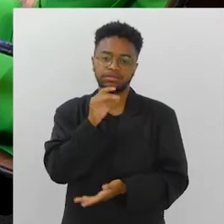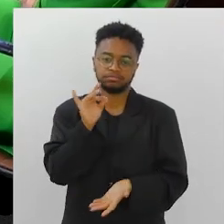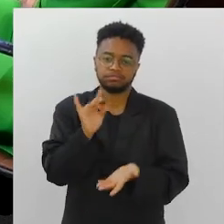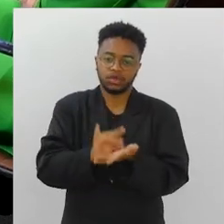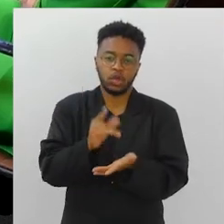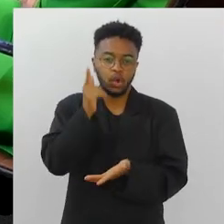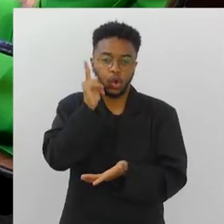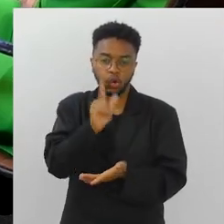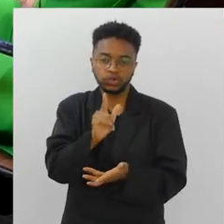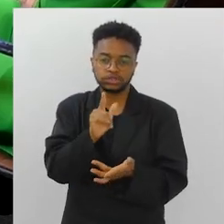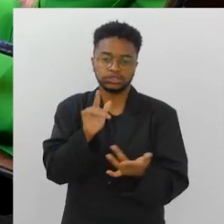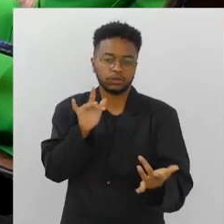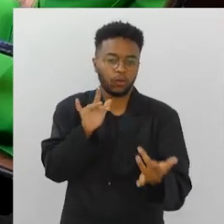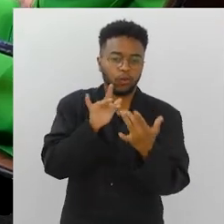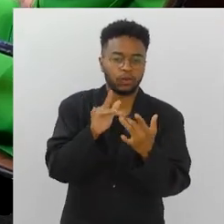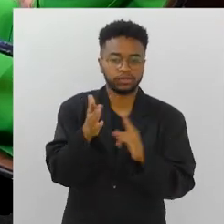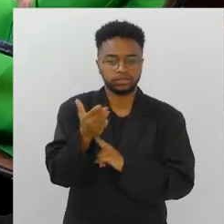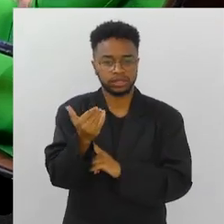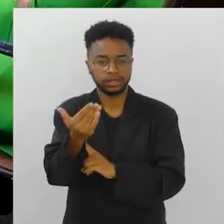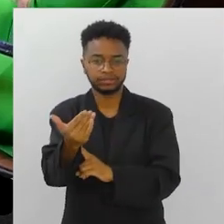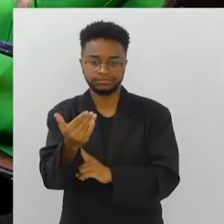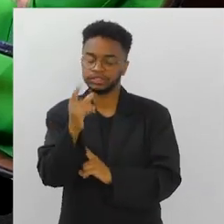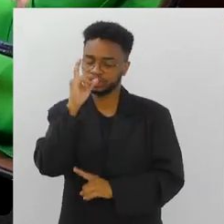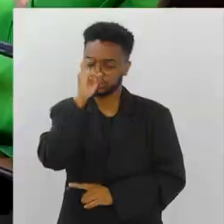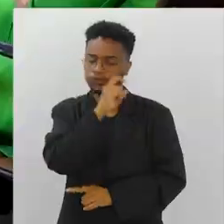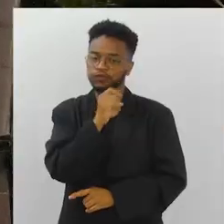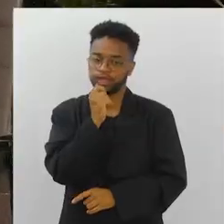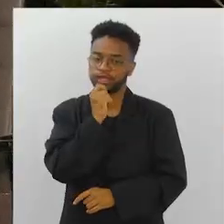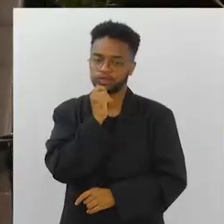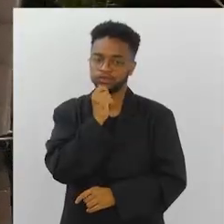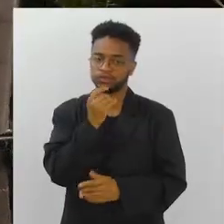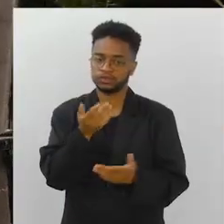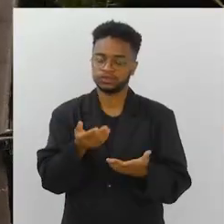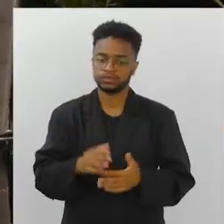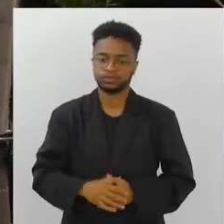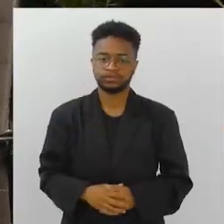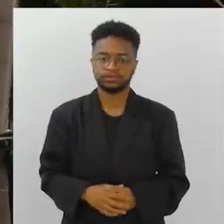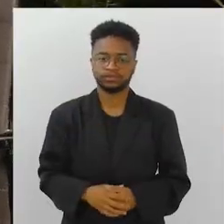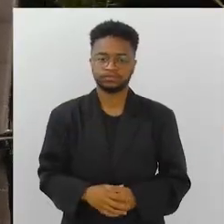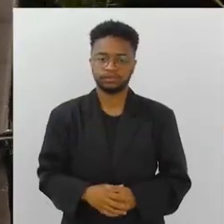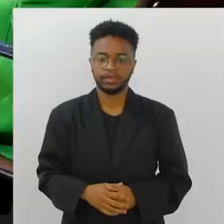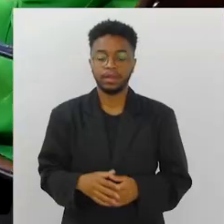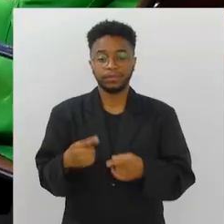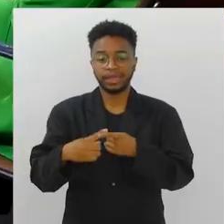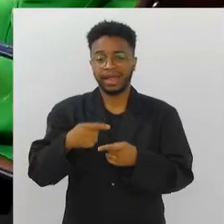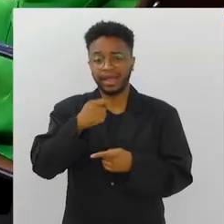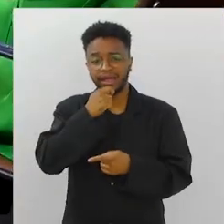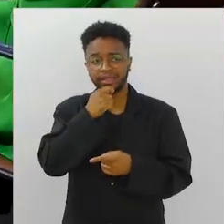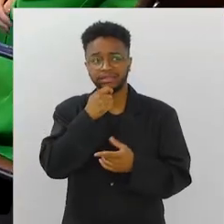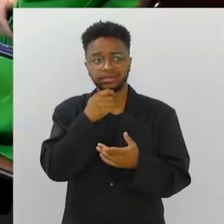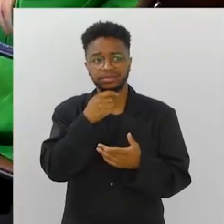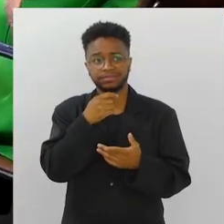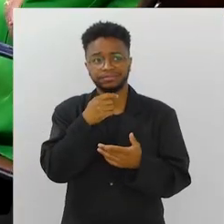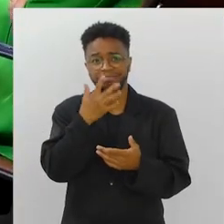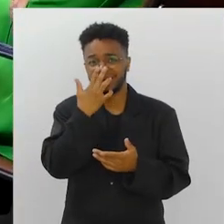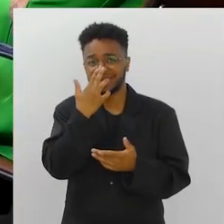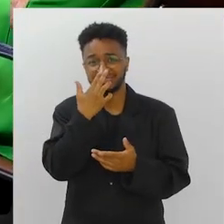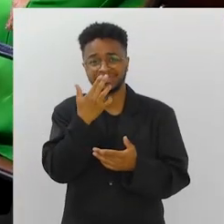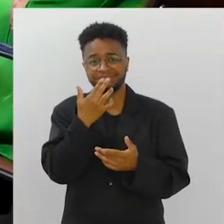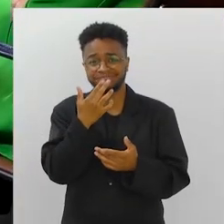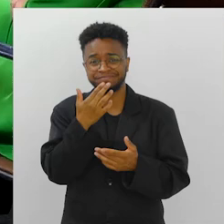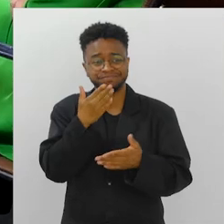acesso à tecnologia... É difícil. A informatização ainda está muito distante.